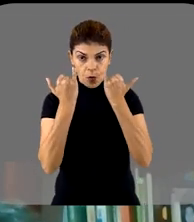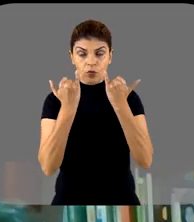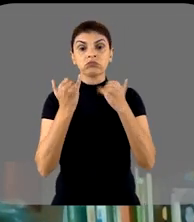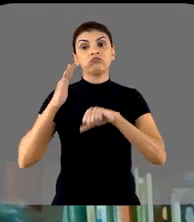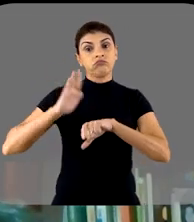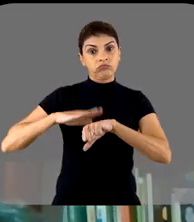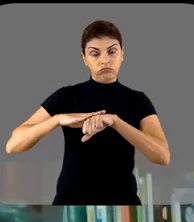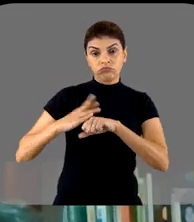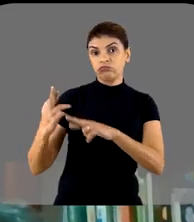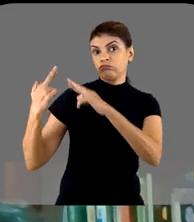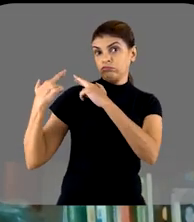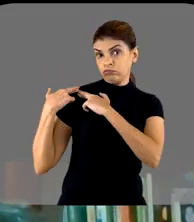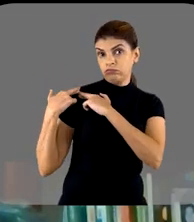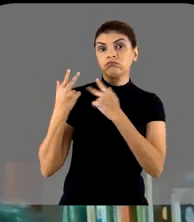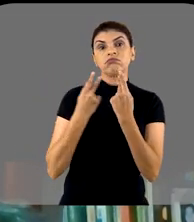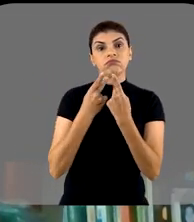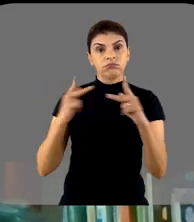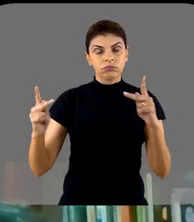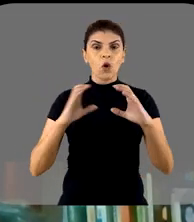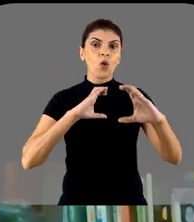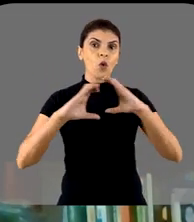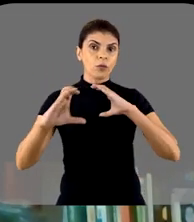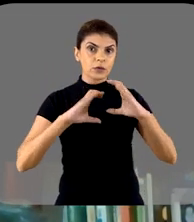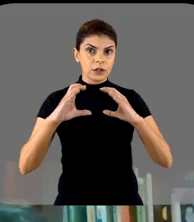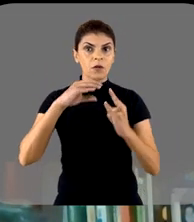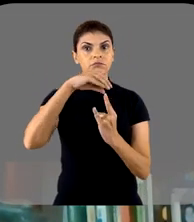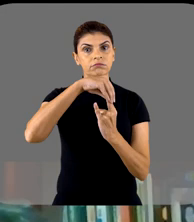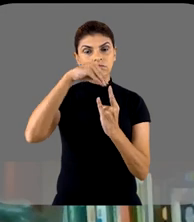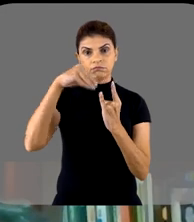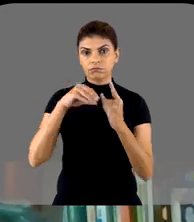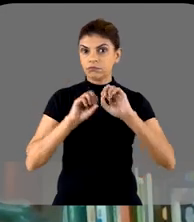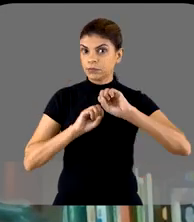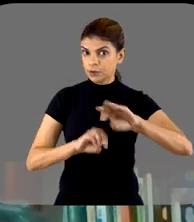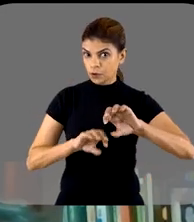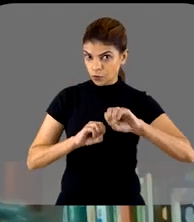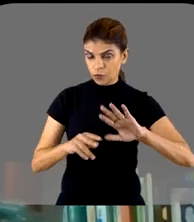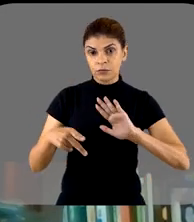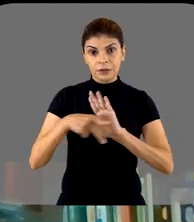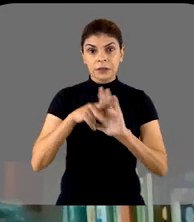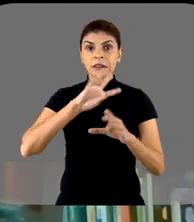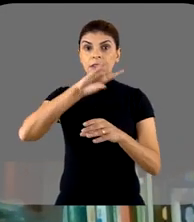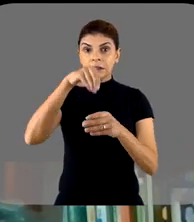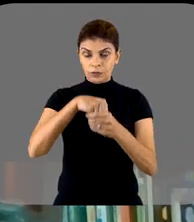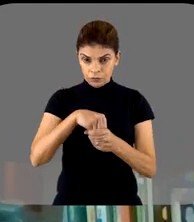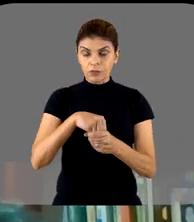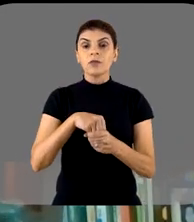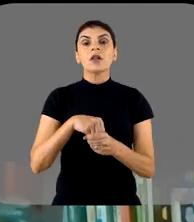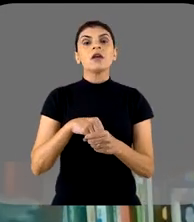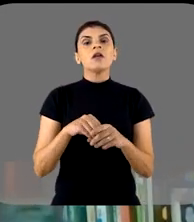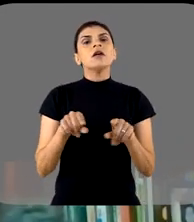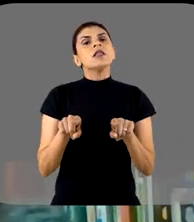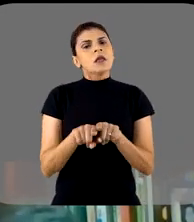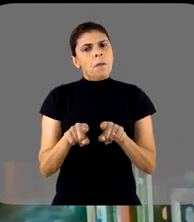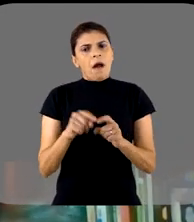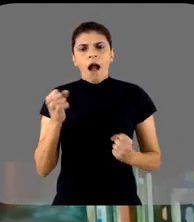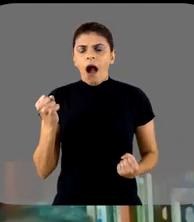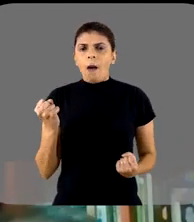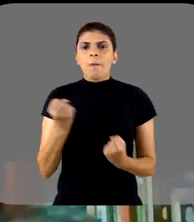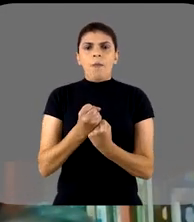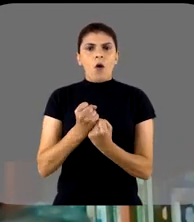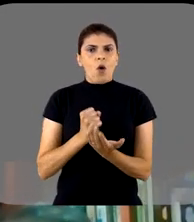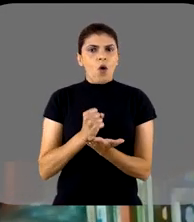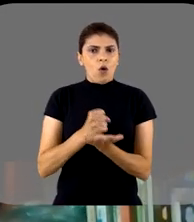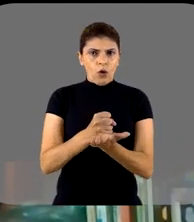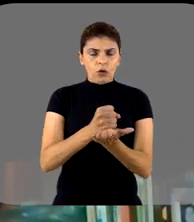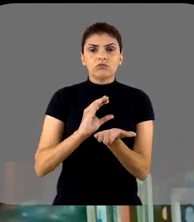da Vice-Presidência de Informação, Comunicação e Educação da Fundação Oswaldo Cruz, com apoio